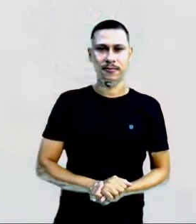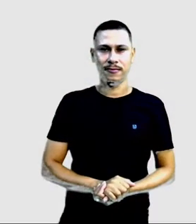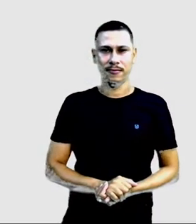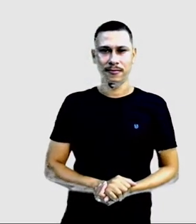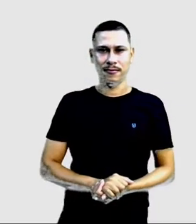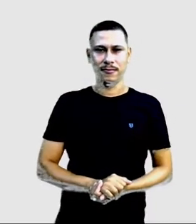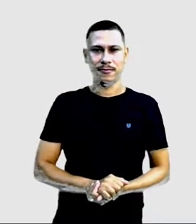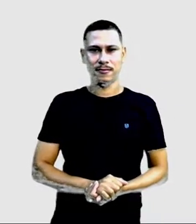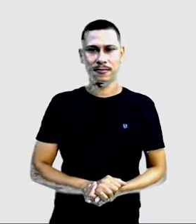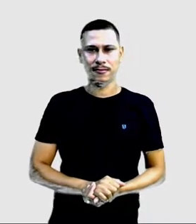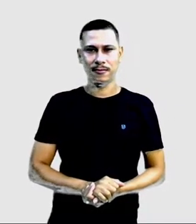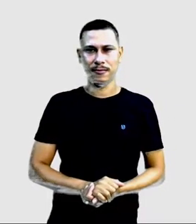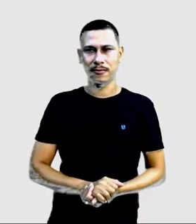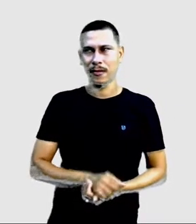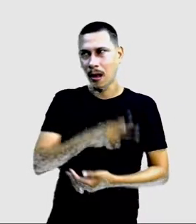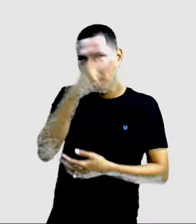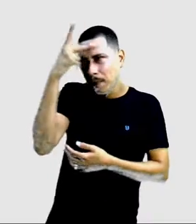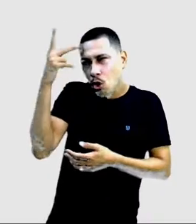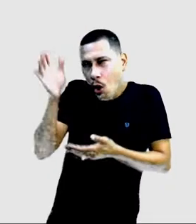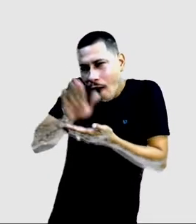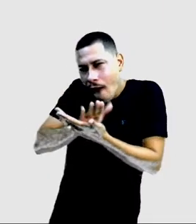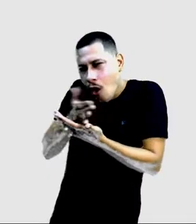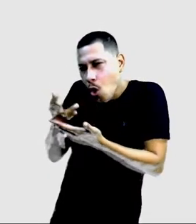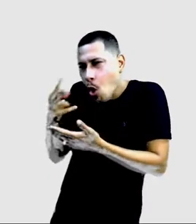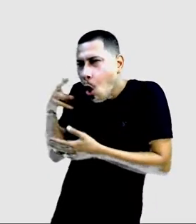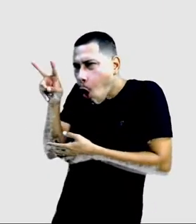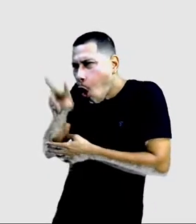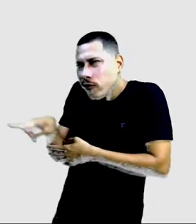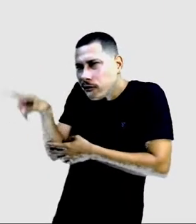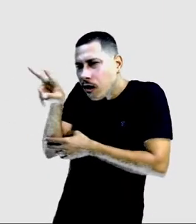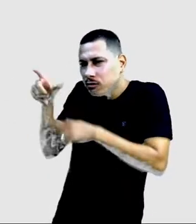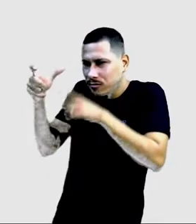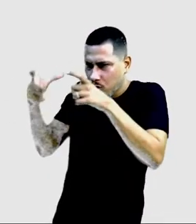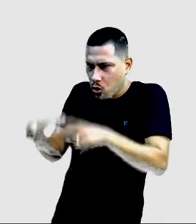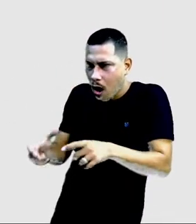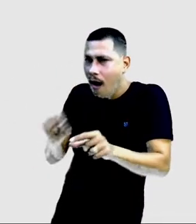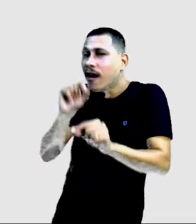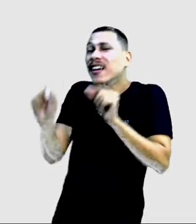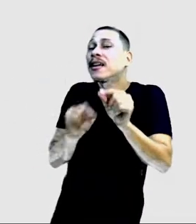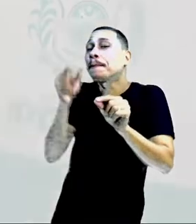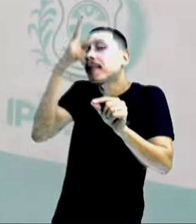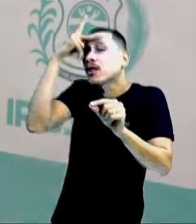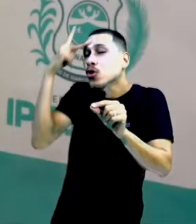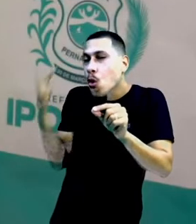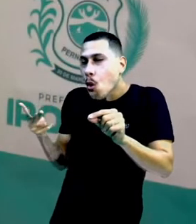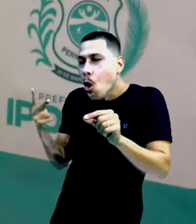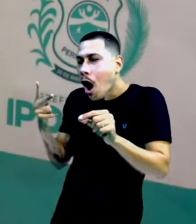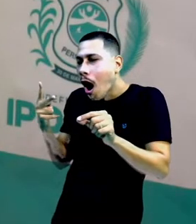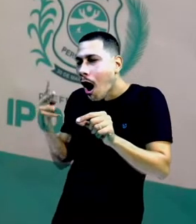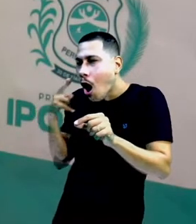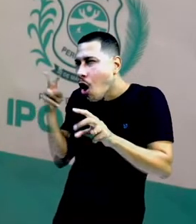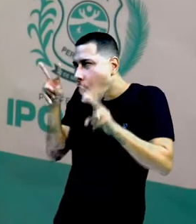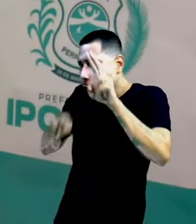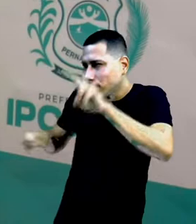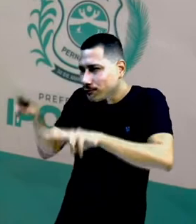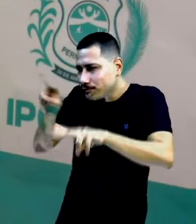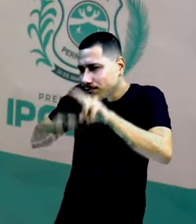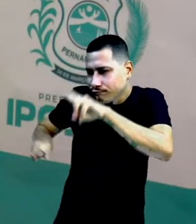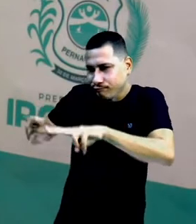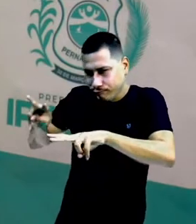Alguém está olhando esse lugar. Quem será que está olhando esse lugar? Que está observando essas